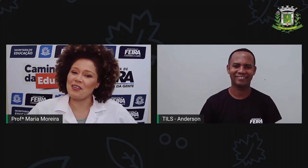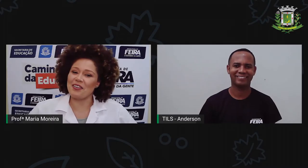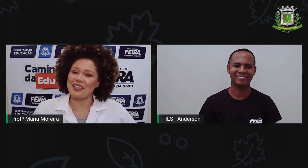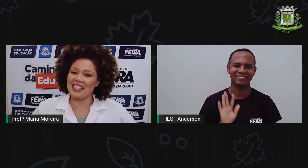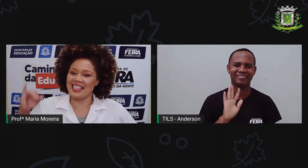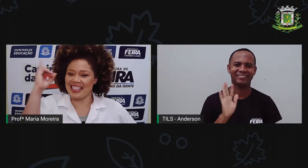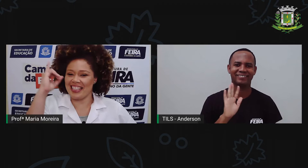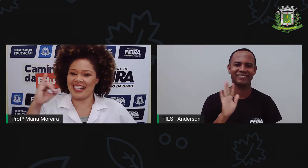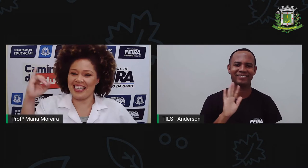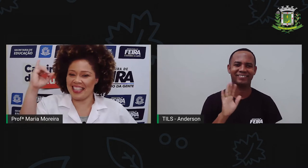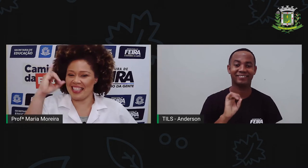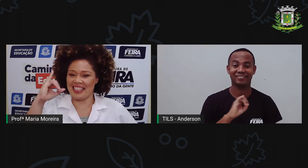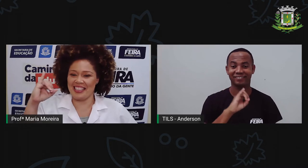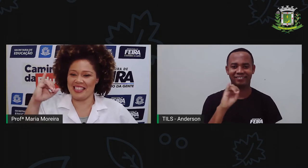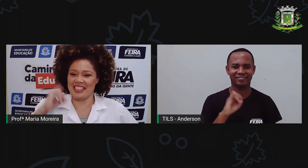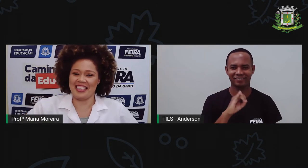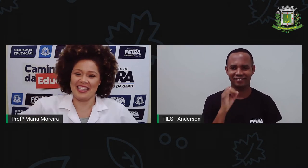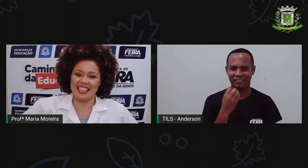Oi, gente!